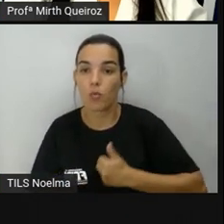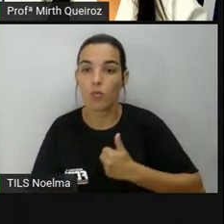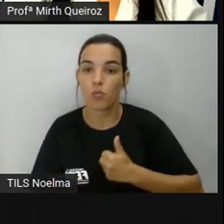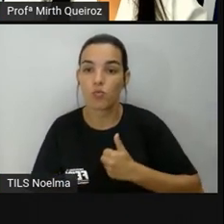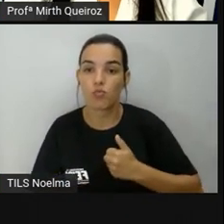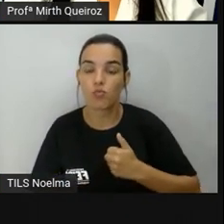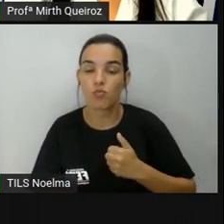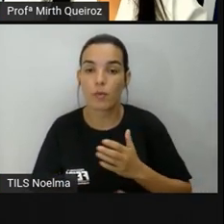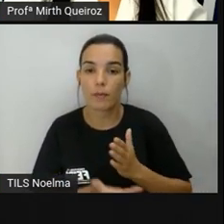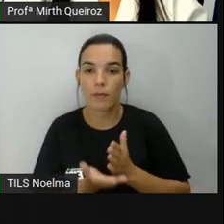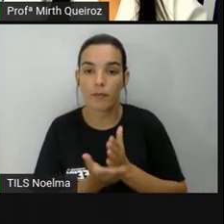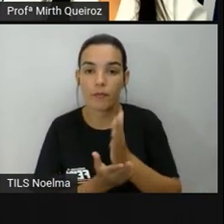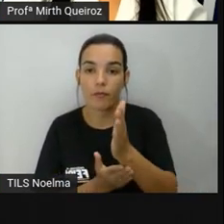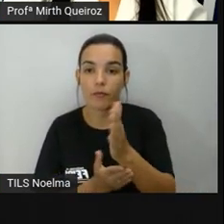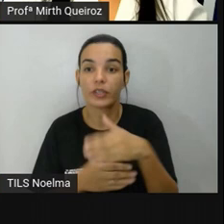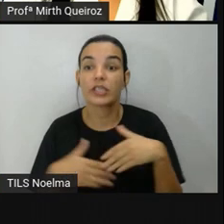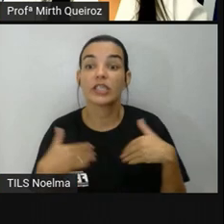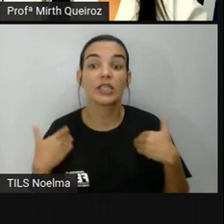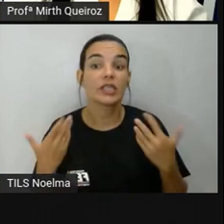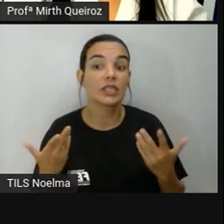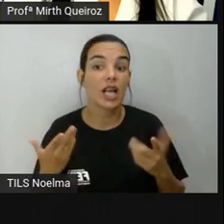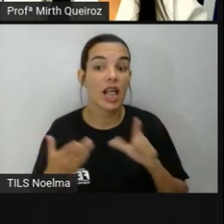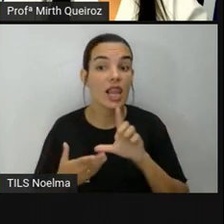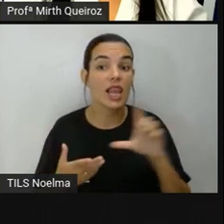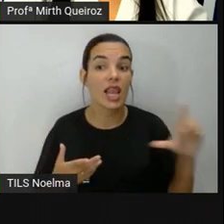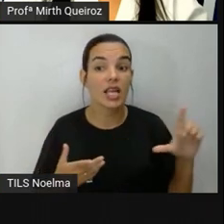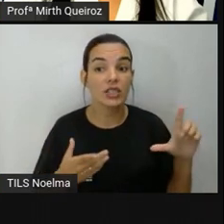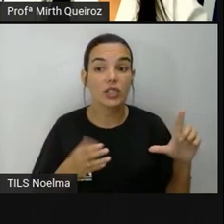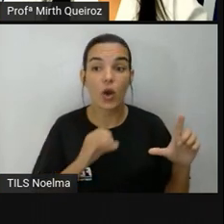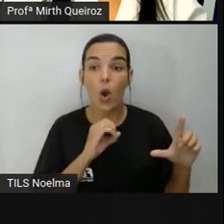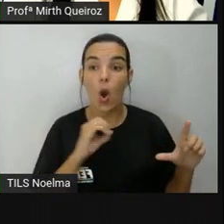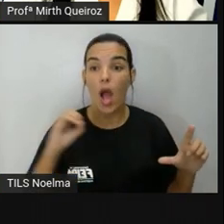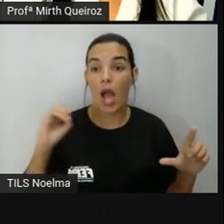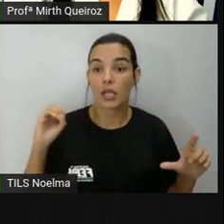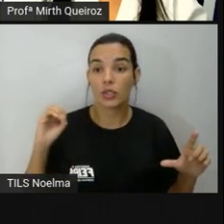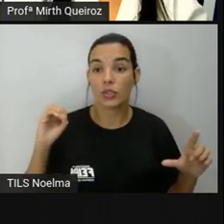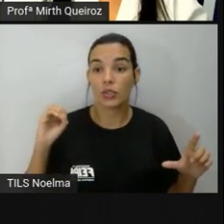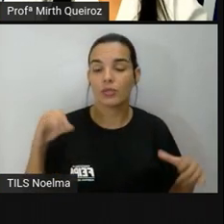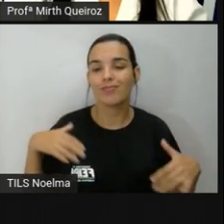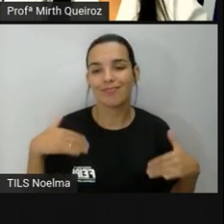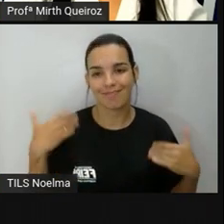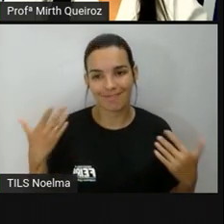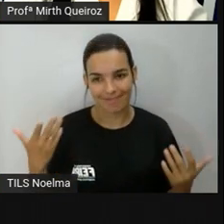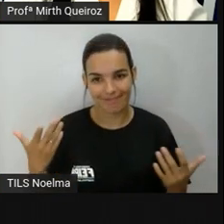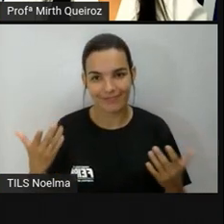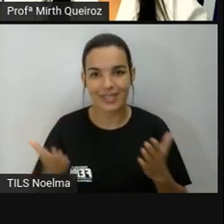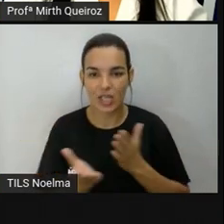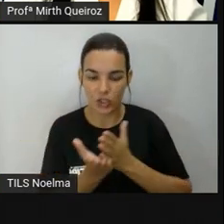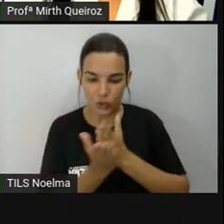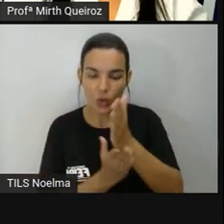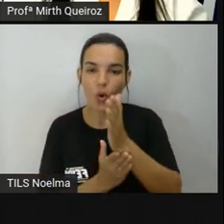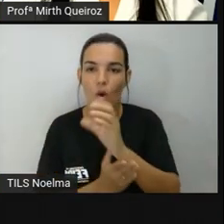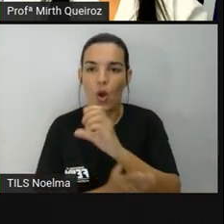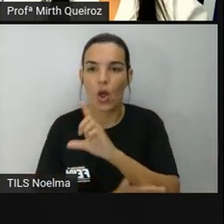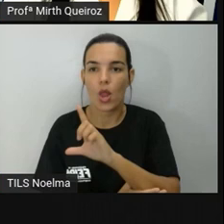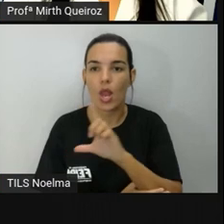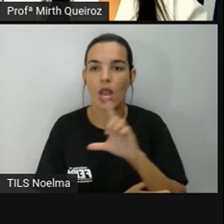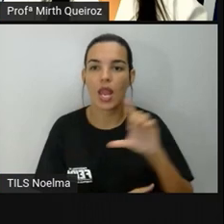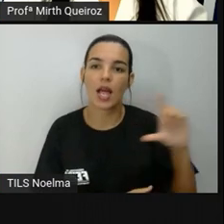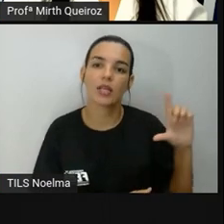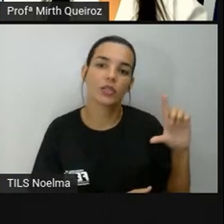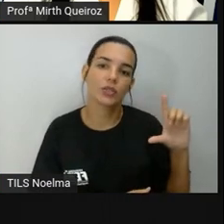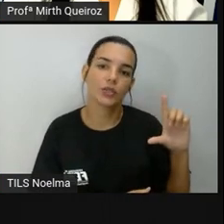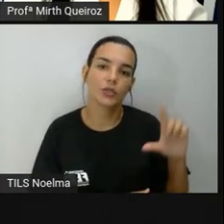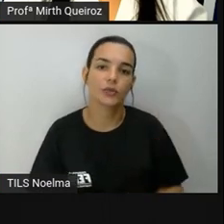direção? Para leste ou oeste? Direção? Leste. O